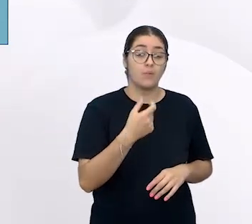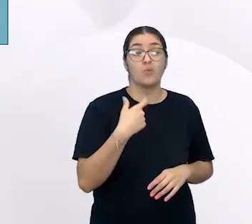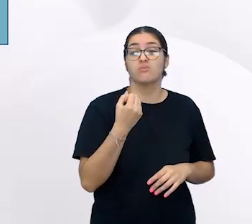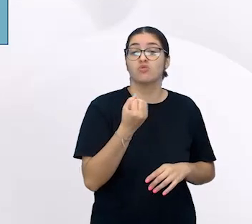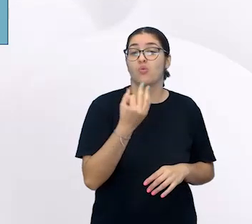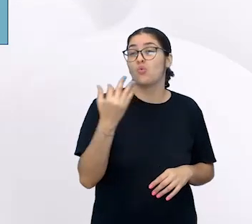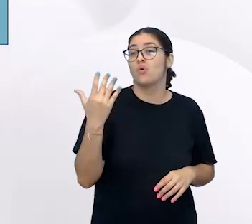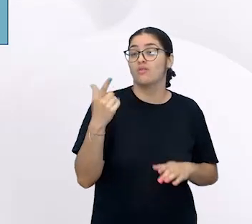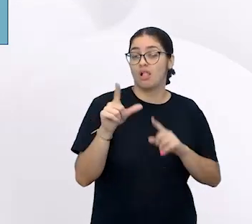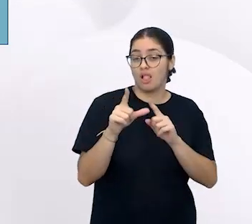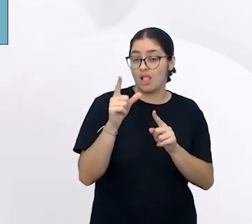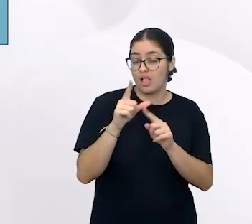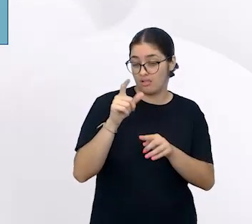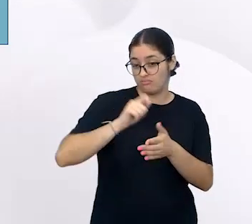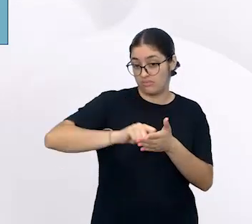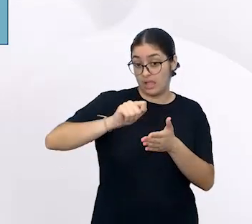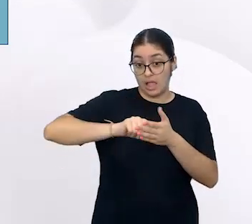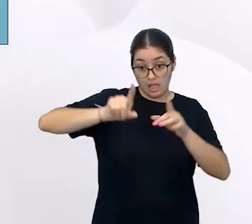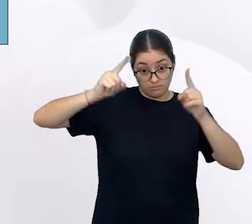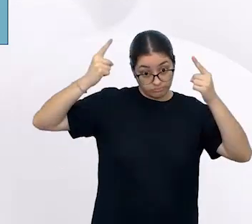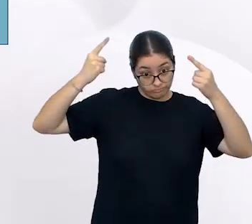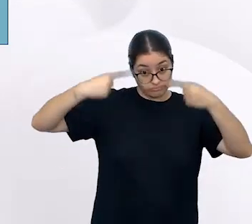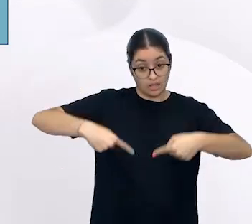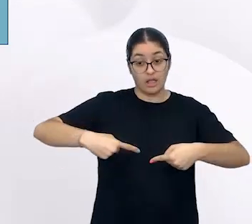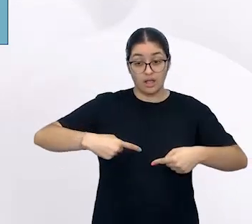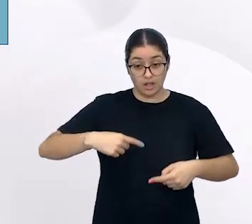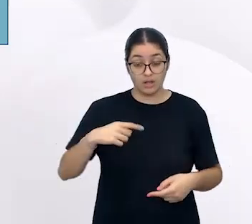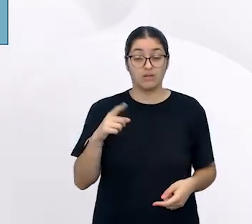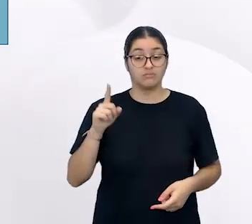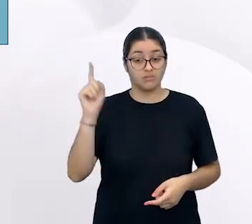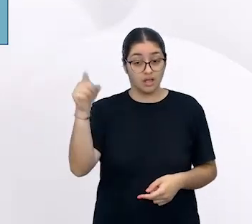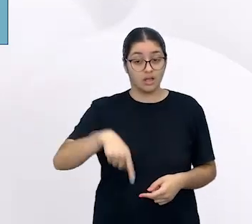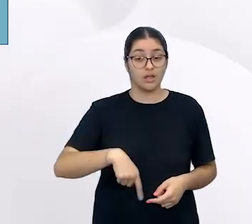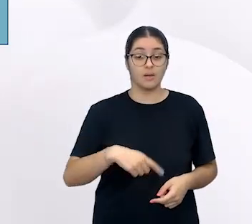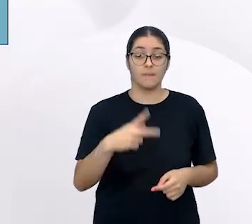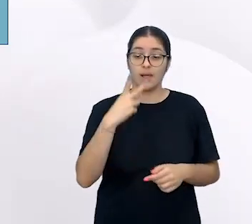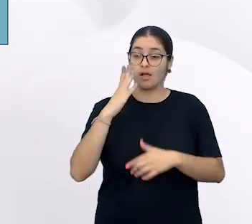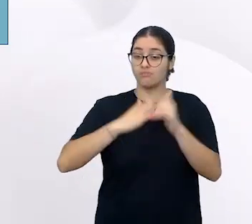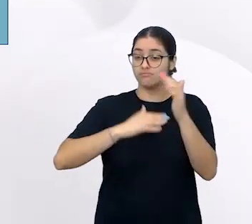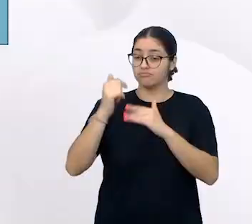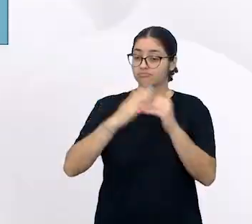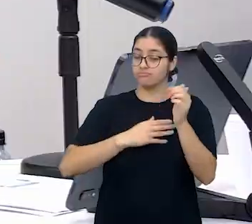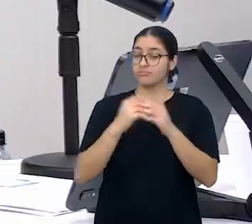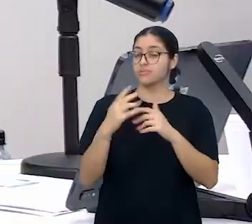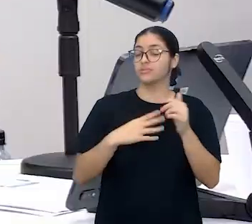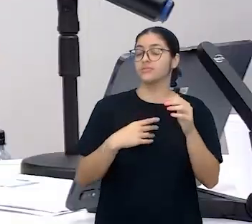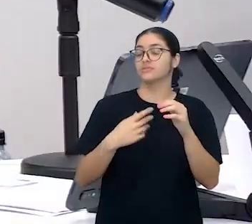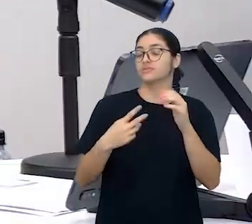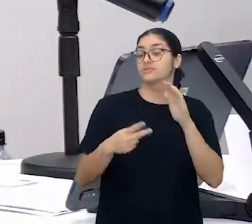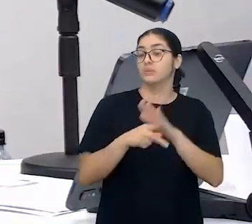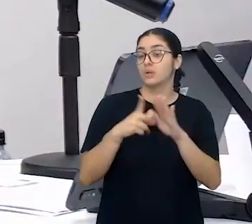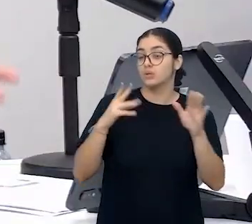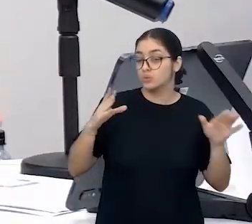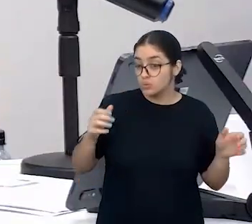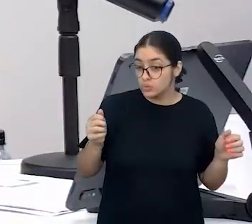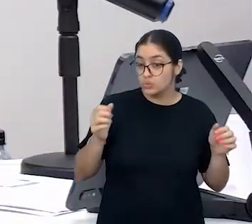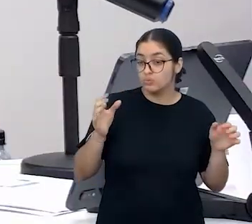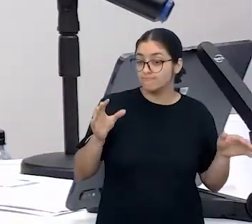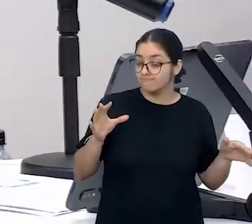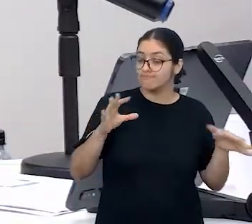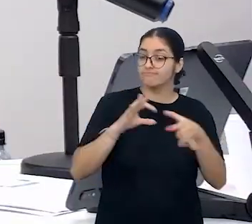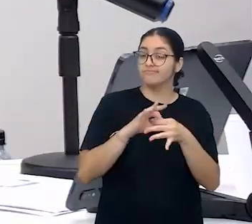é um desafio que está sustentado por uma prática que está junto com os